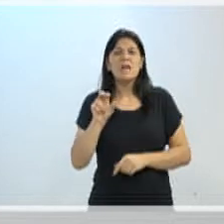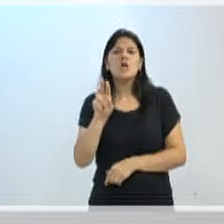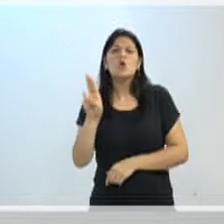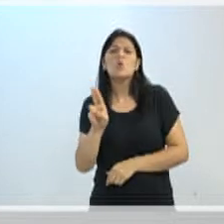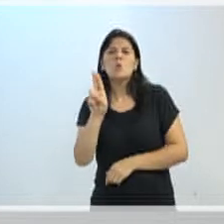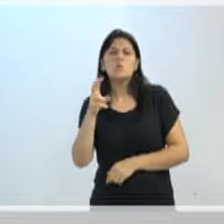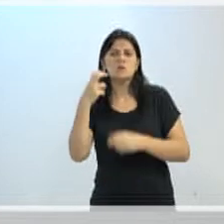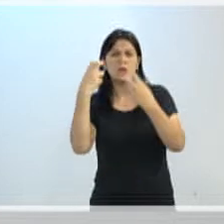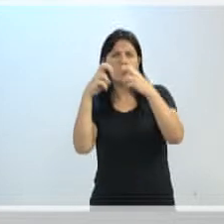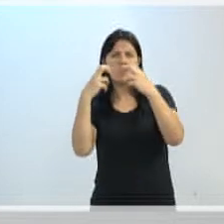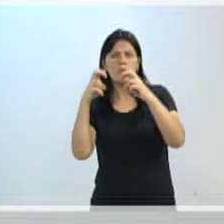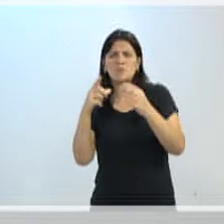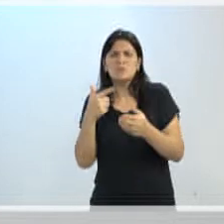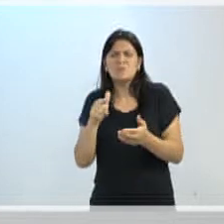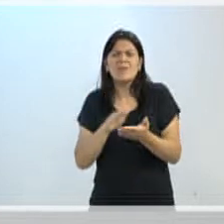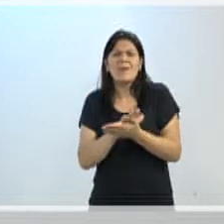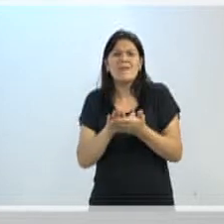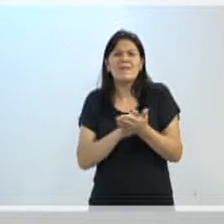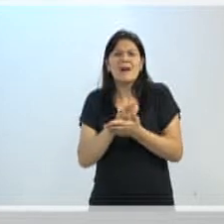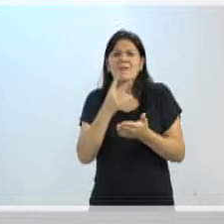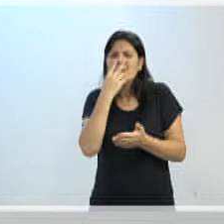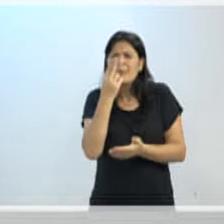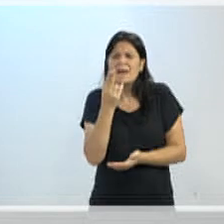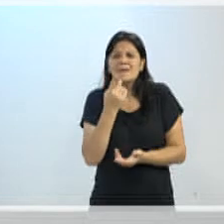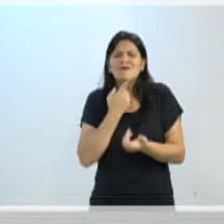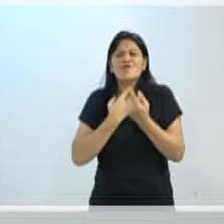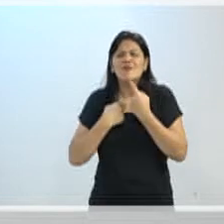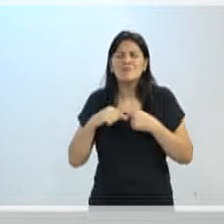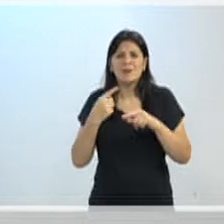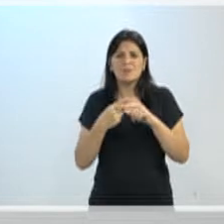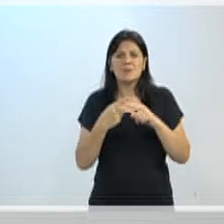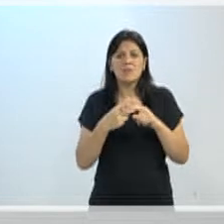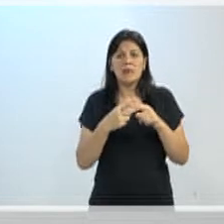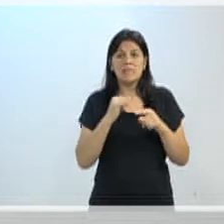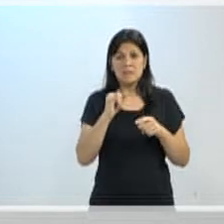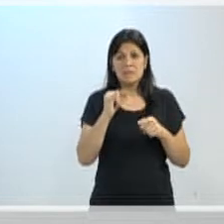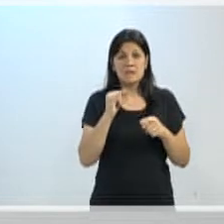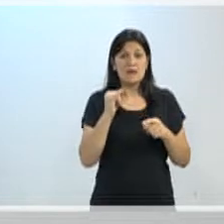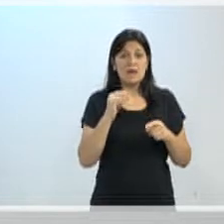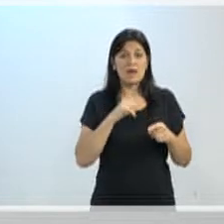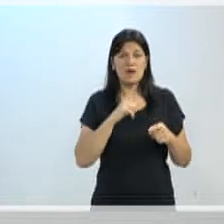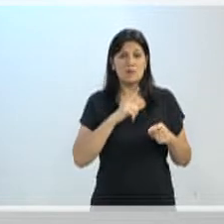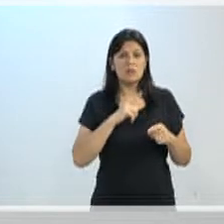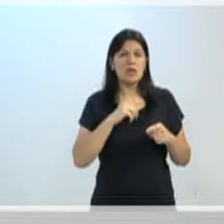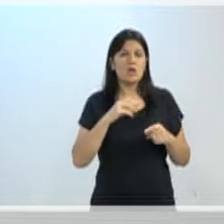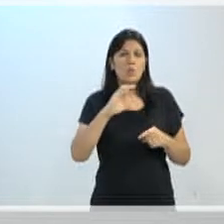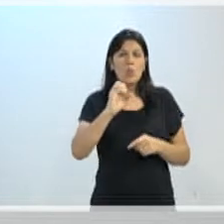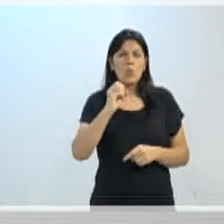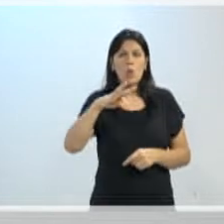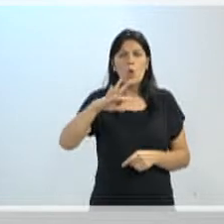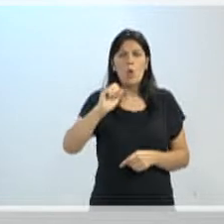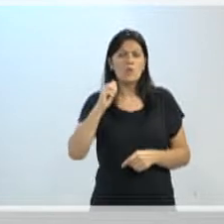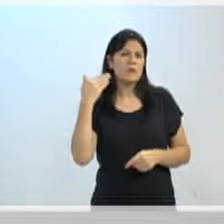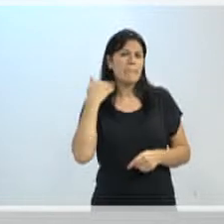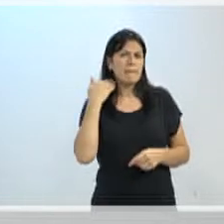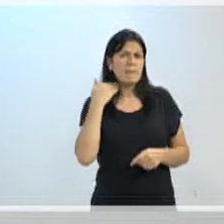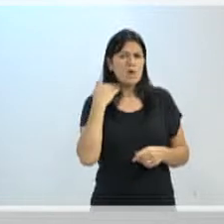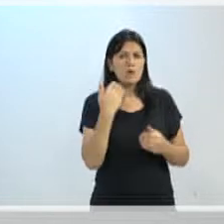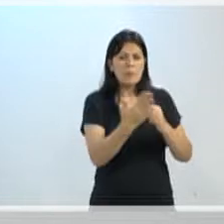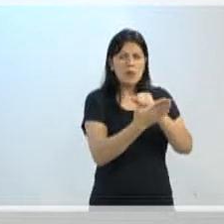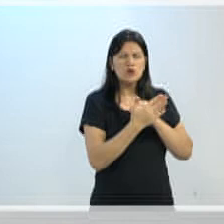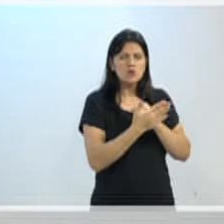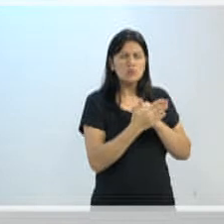nenhum. Então, nós estamos privilegiando quem usa o carro particular, mas não é o caso de Brunanau, isso é o do Brasil inteiro e de outros países também.